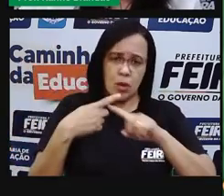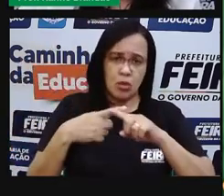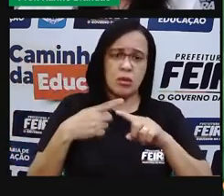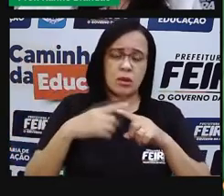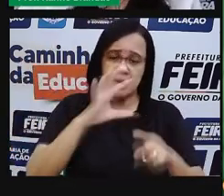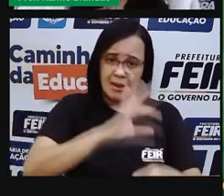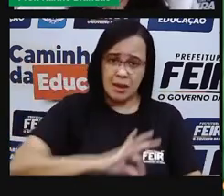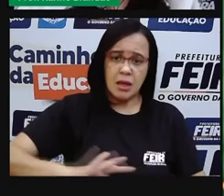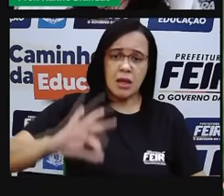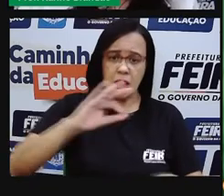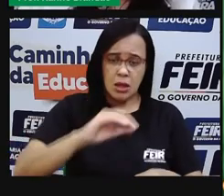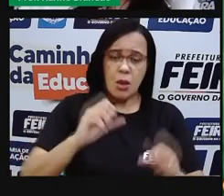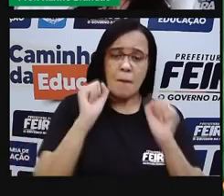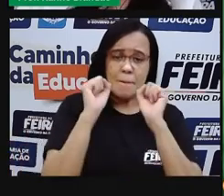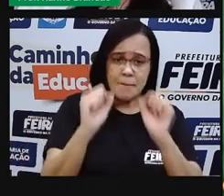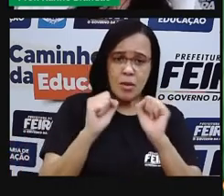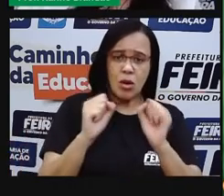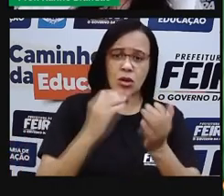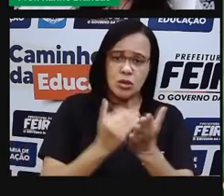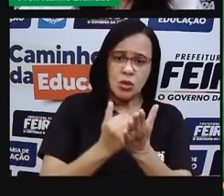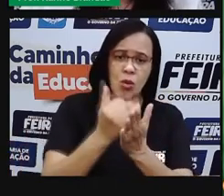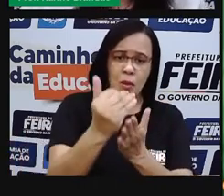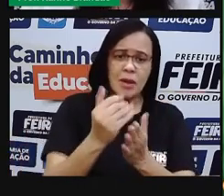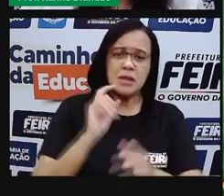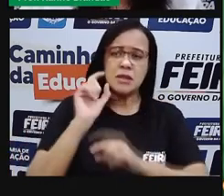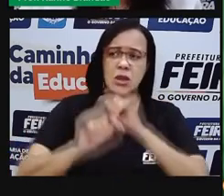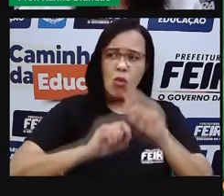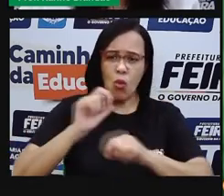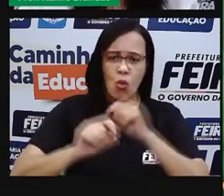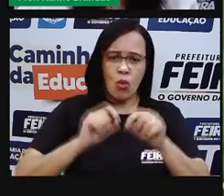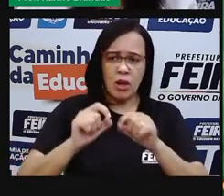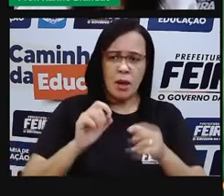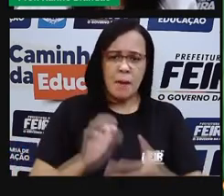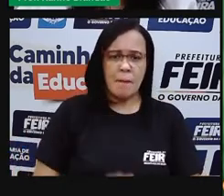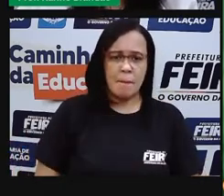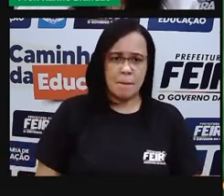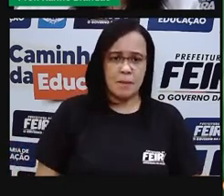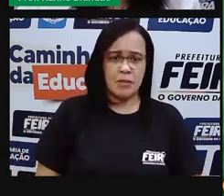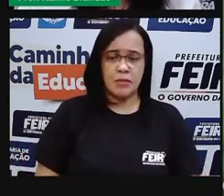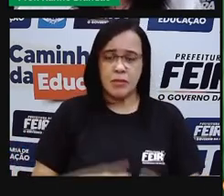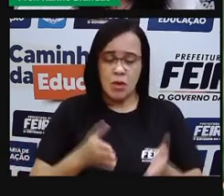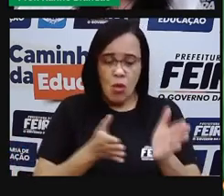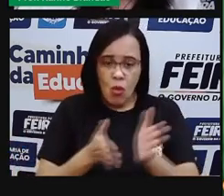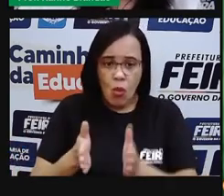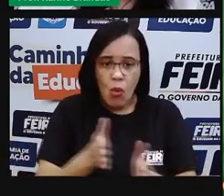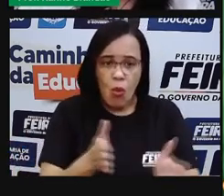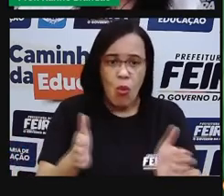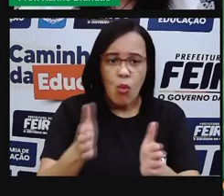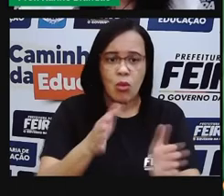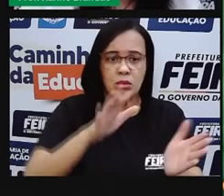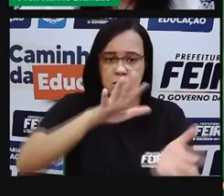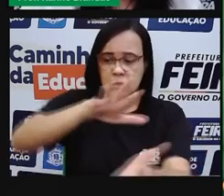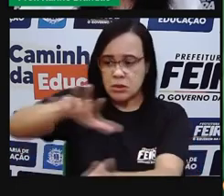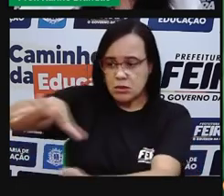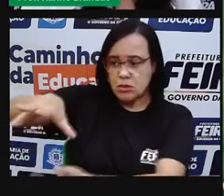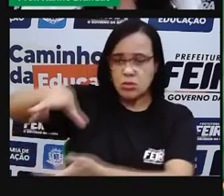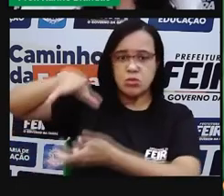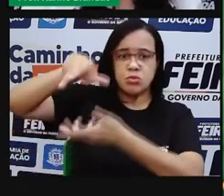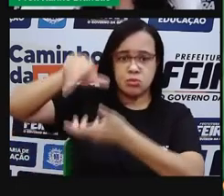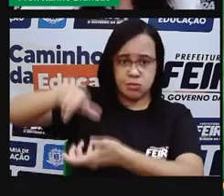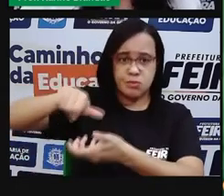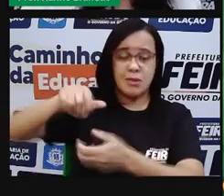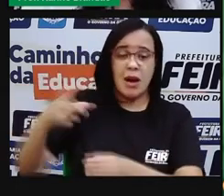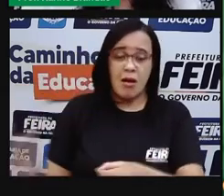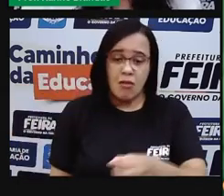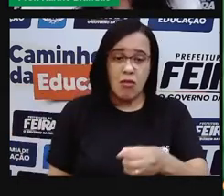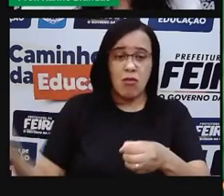exemplo, a gente pode ter um ponto de partida e a gente vai ver que o caminho que a água faz no nosso planeta vai voltar para aquele mesmo lugar